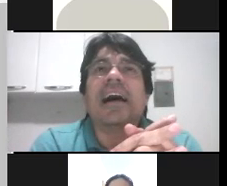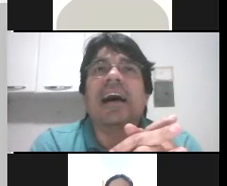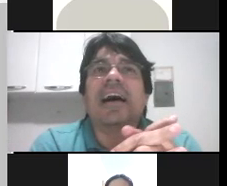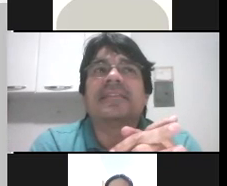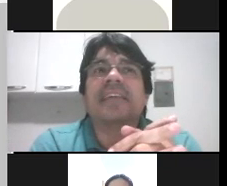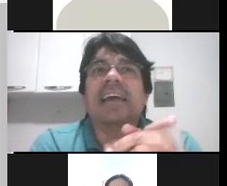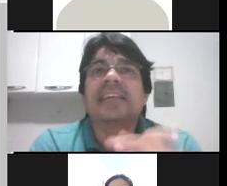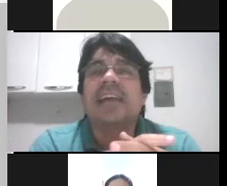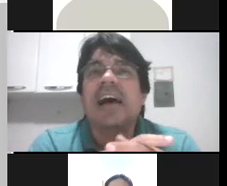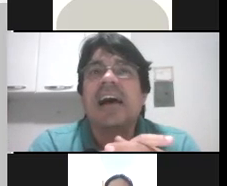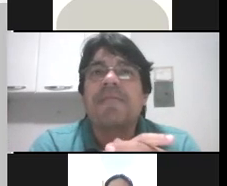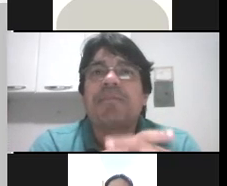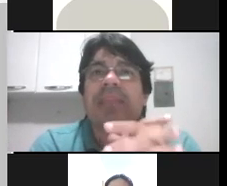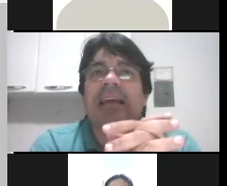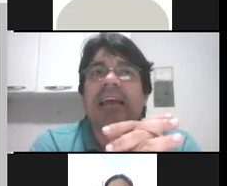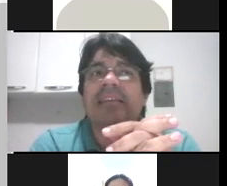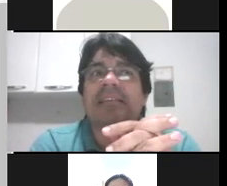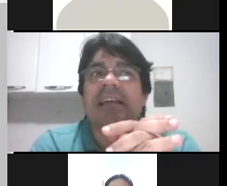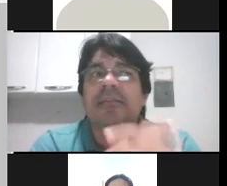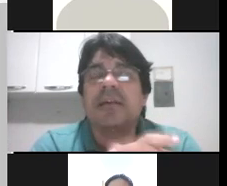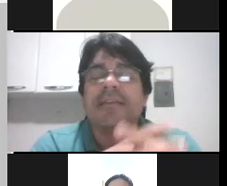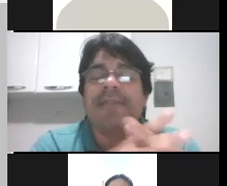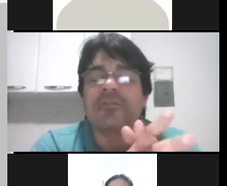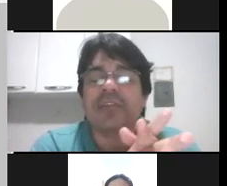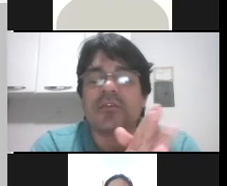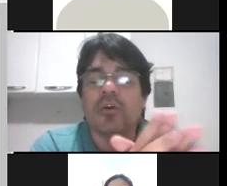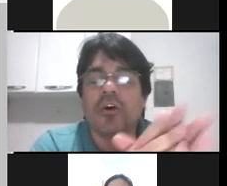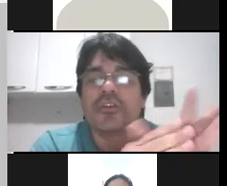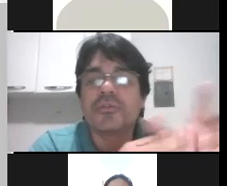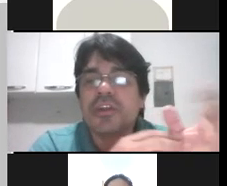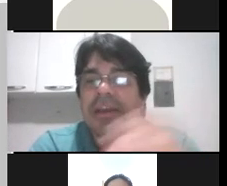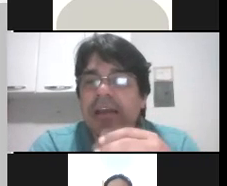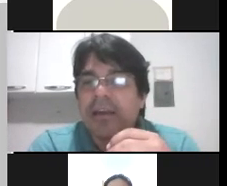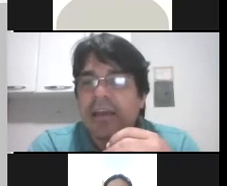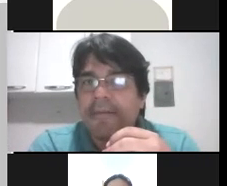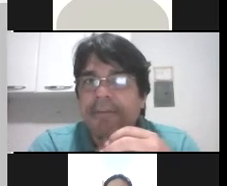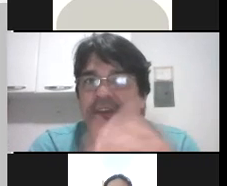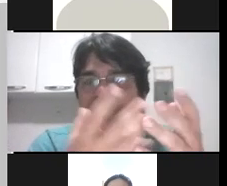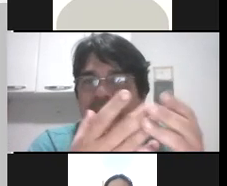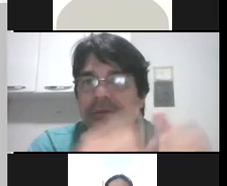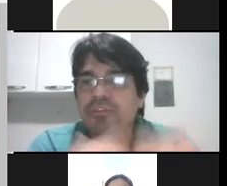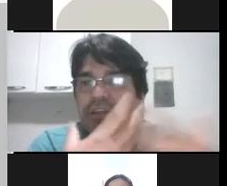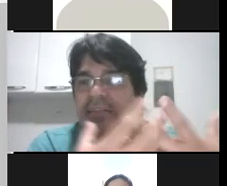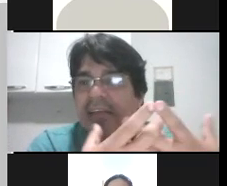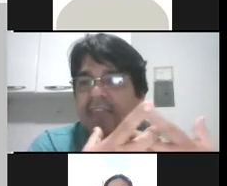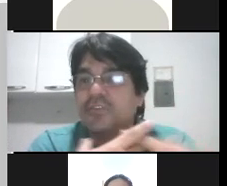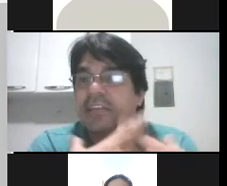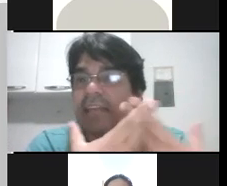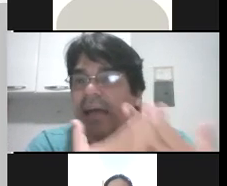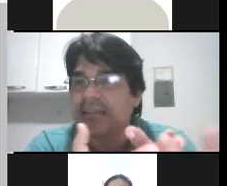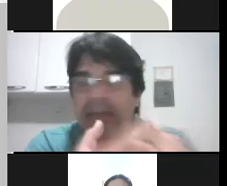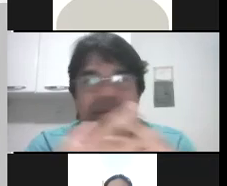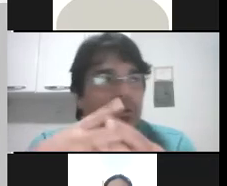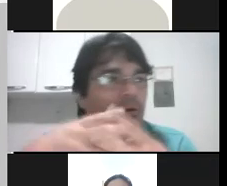estes artefatos tecnológicos fez com que surgisse a